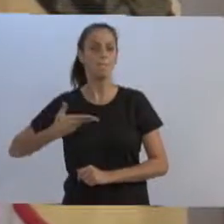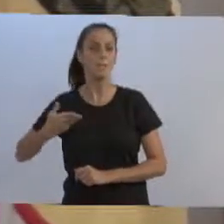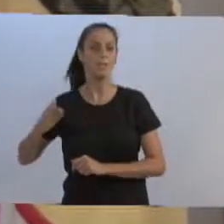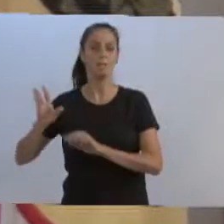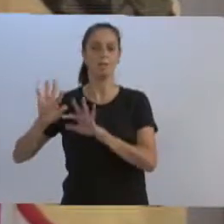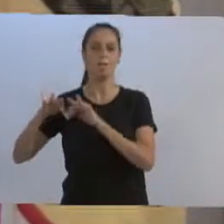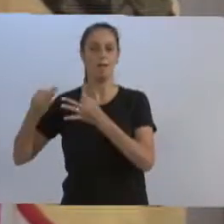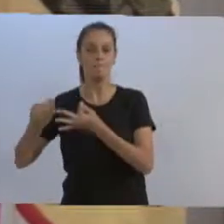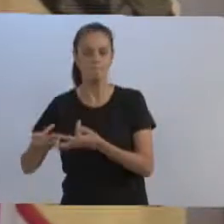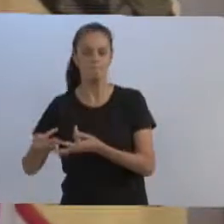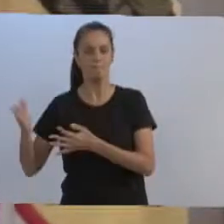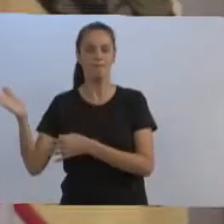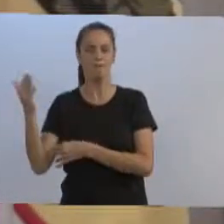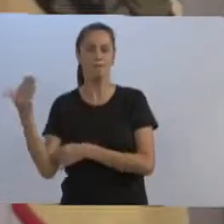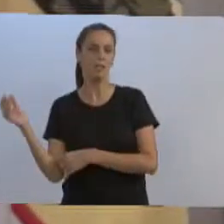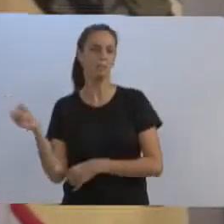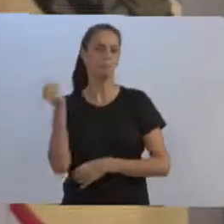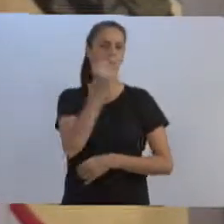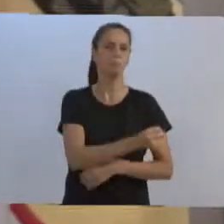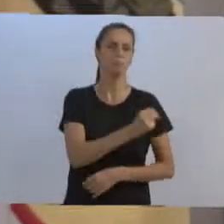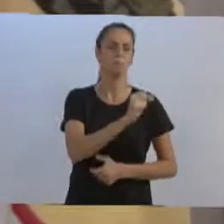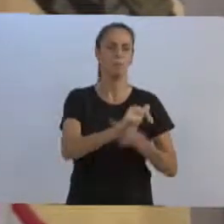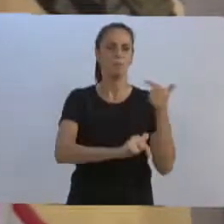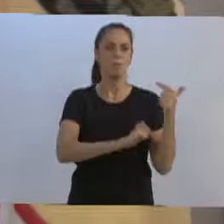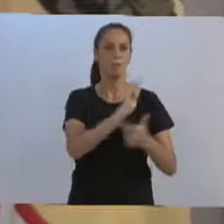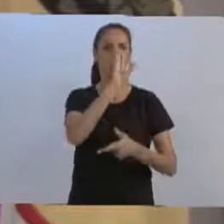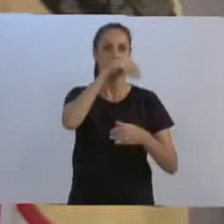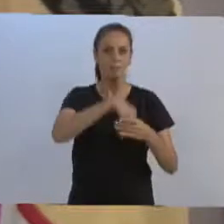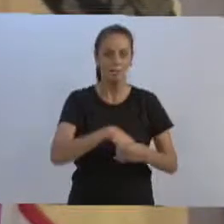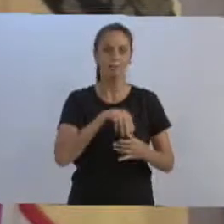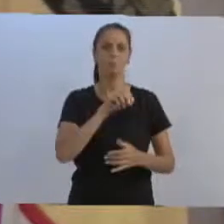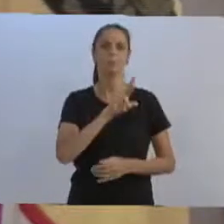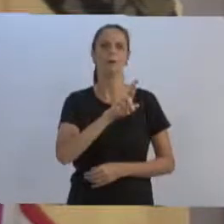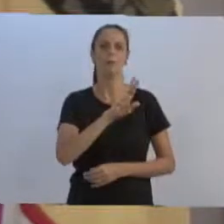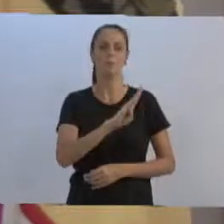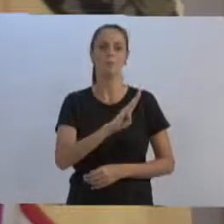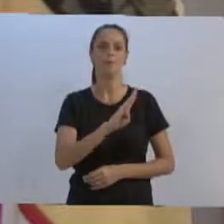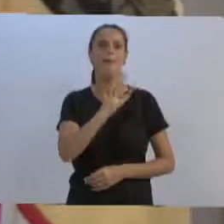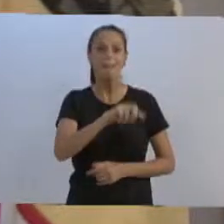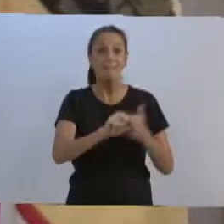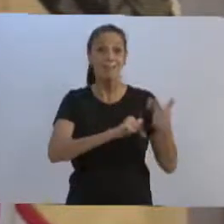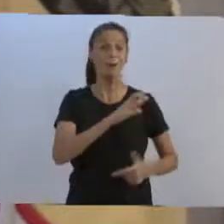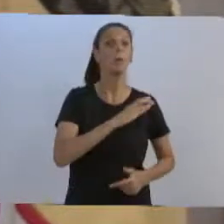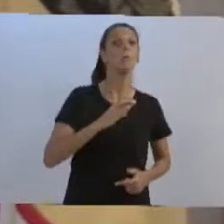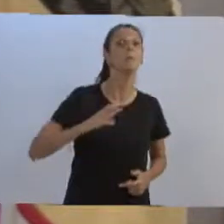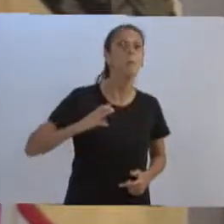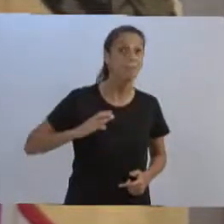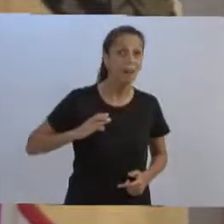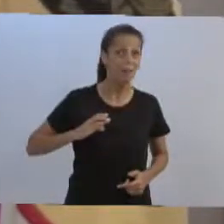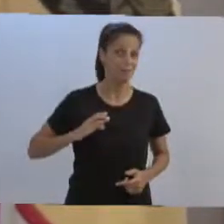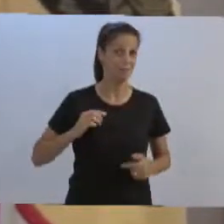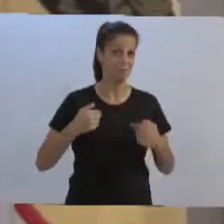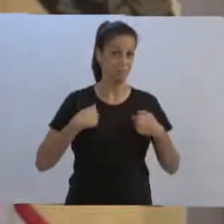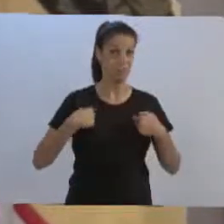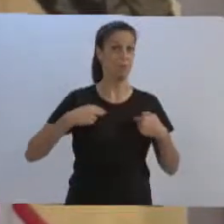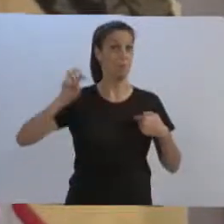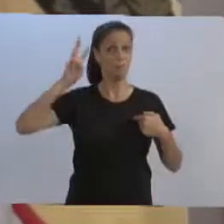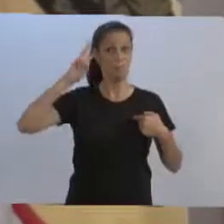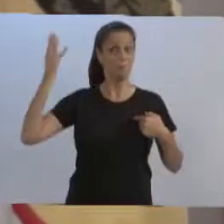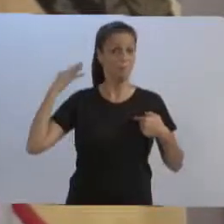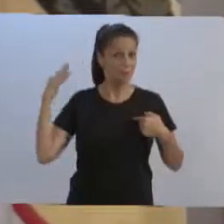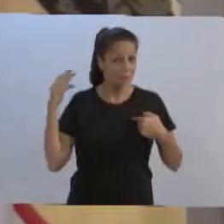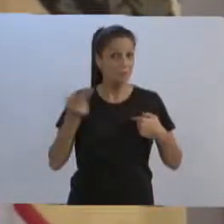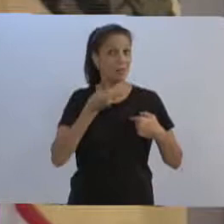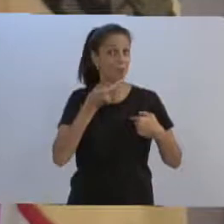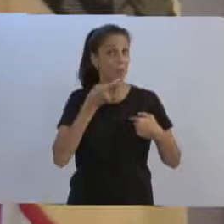dito. Então, o cabedal de emprego da urbe, infelizmente, é dos comissionados. Lá indicados, sem critério.